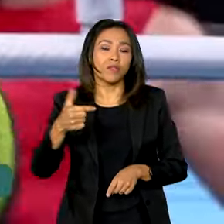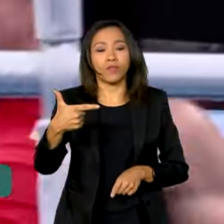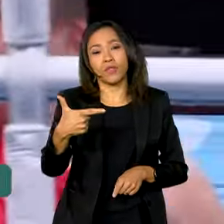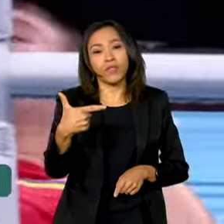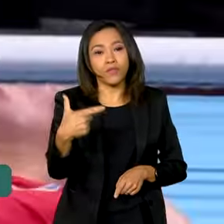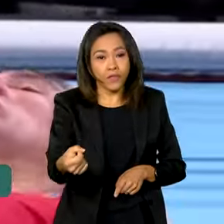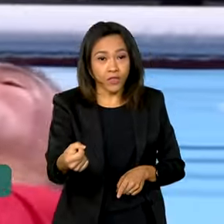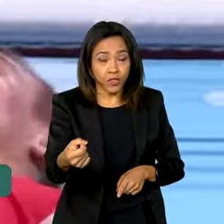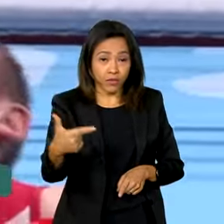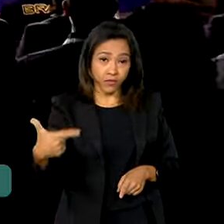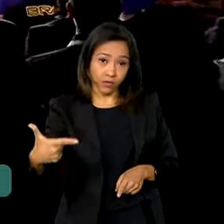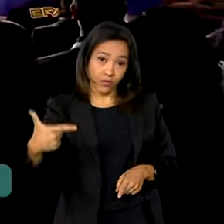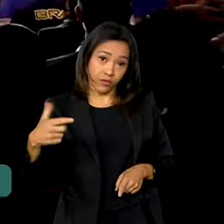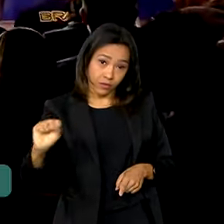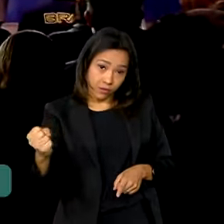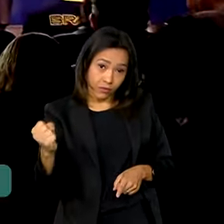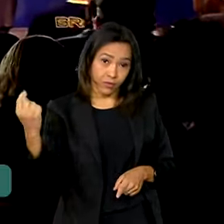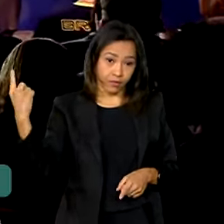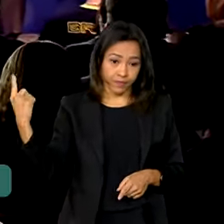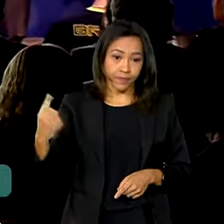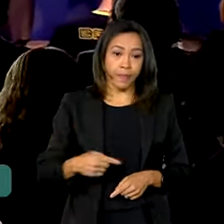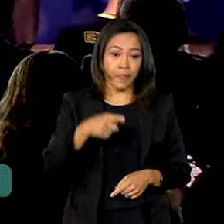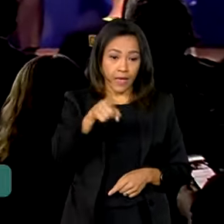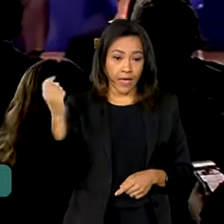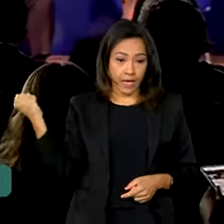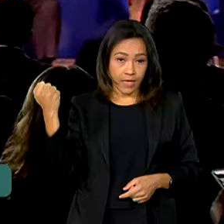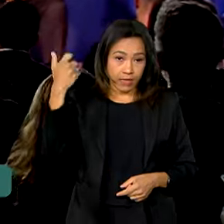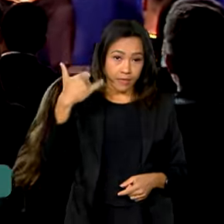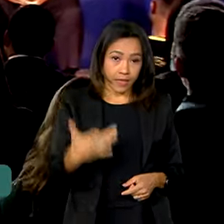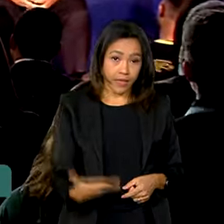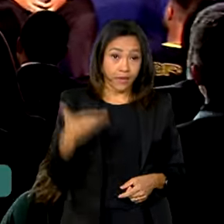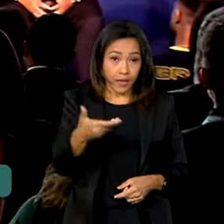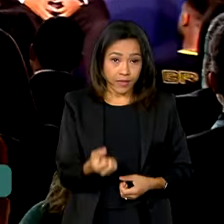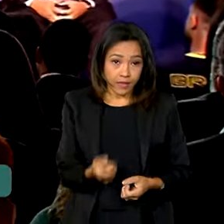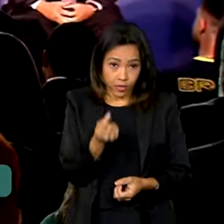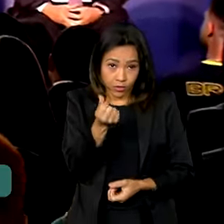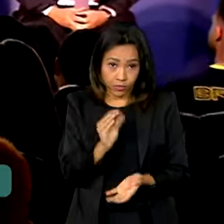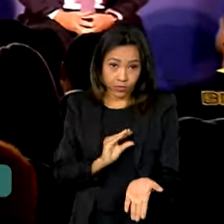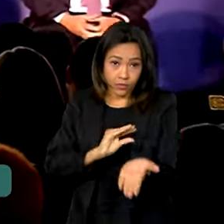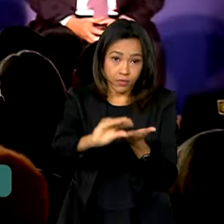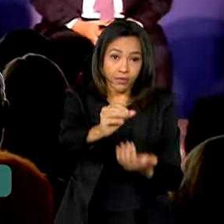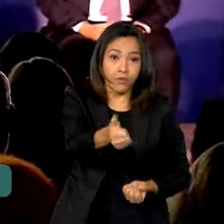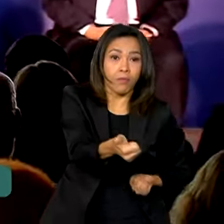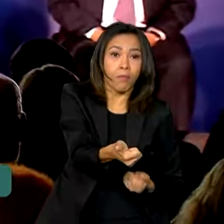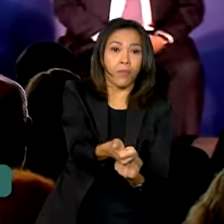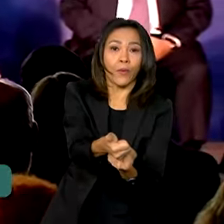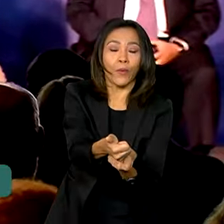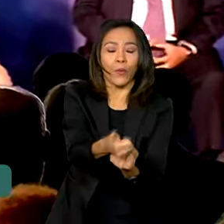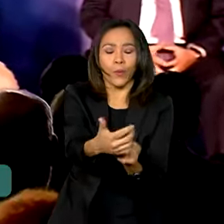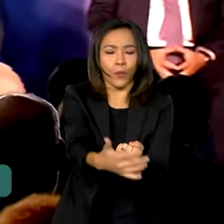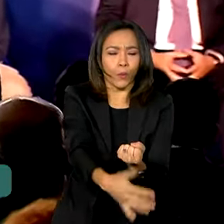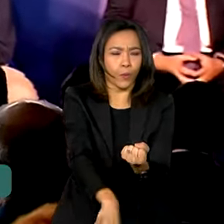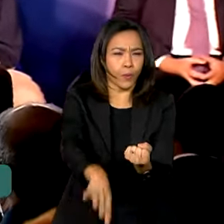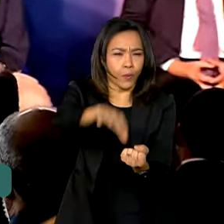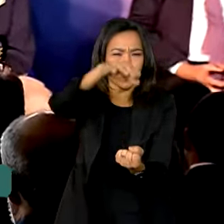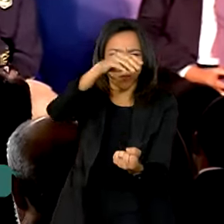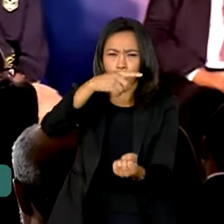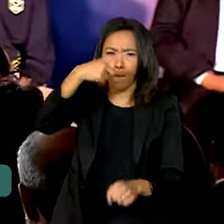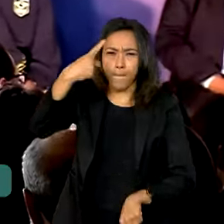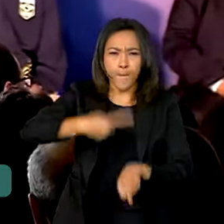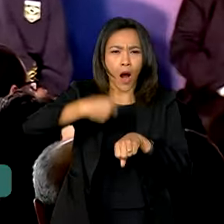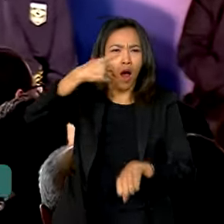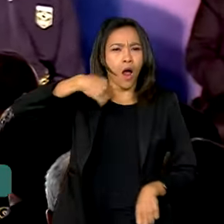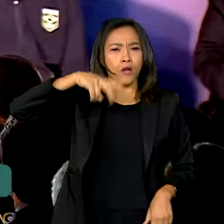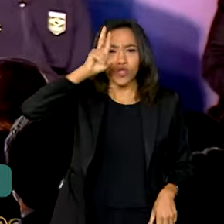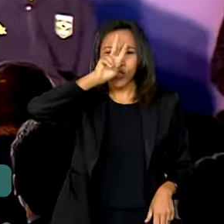2028. Esse patrocínio é um marco na história dos patrocínios dos Jogos,